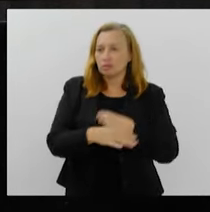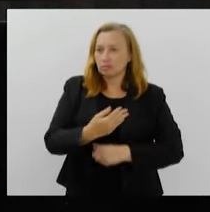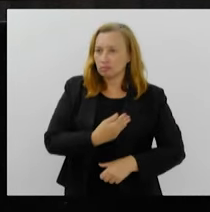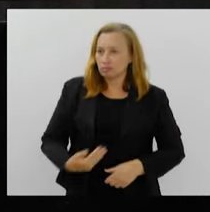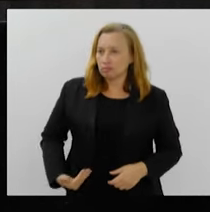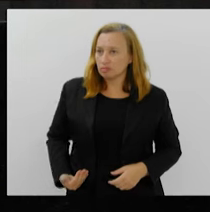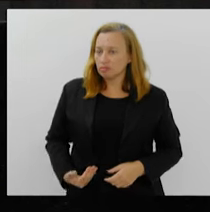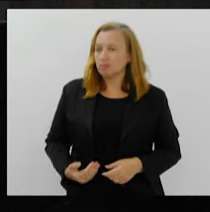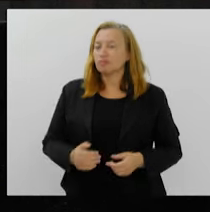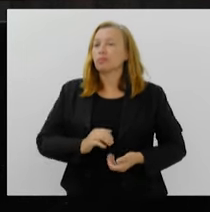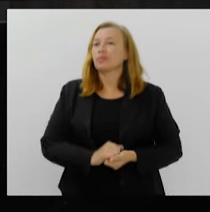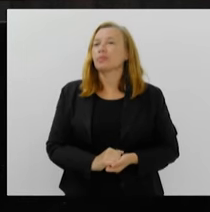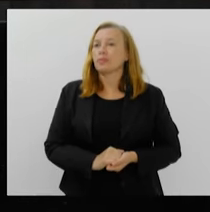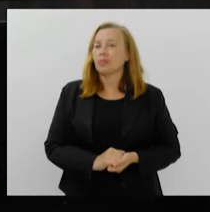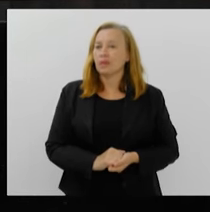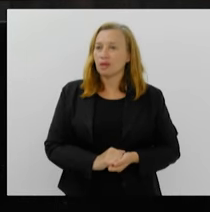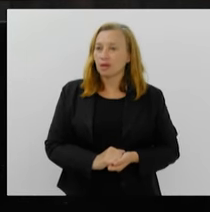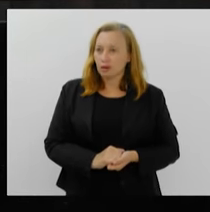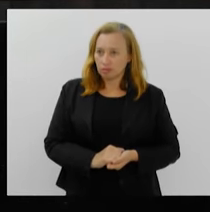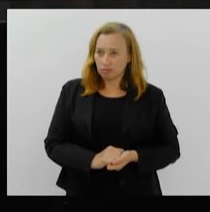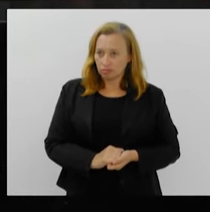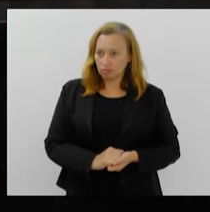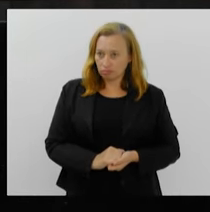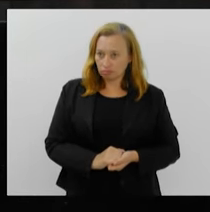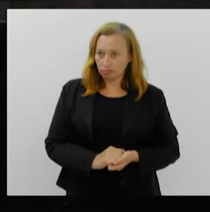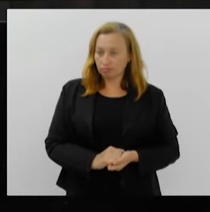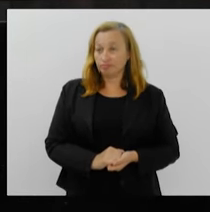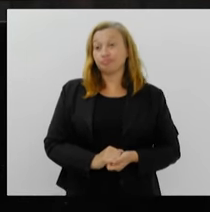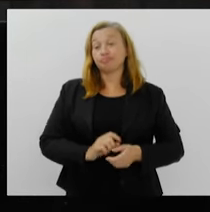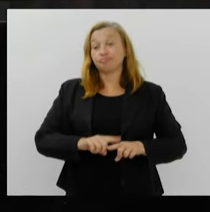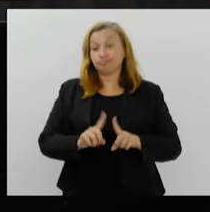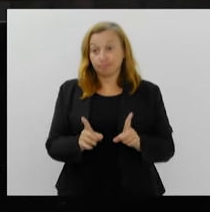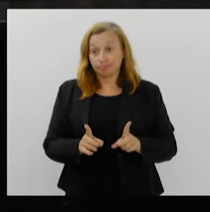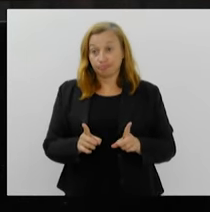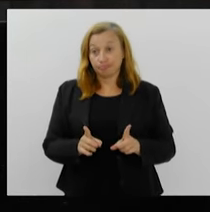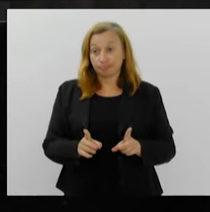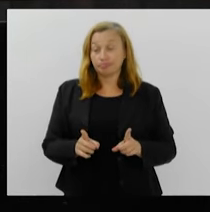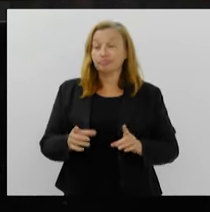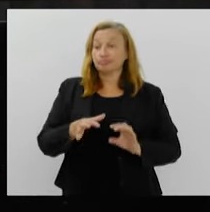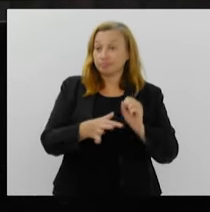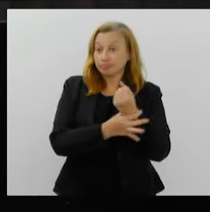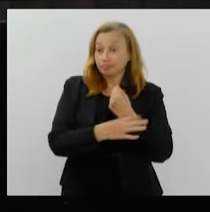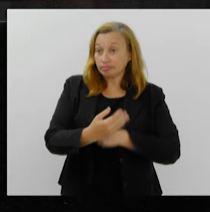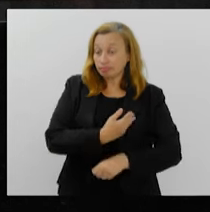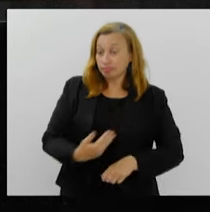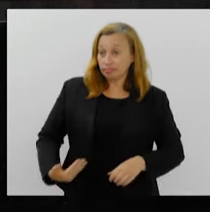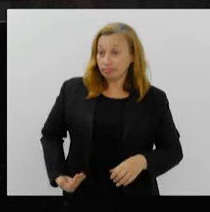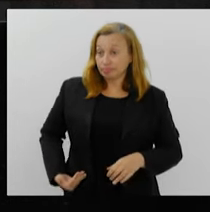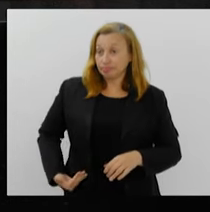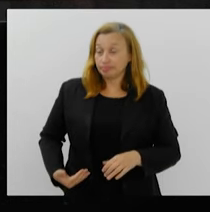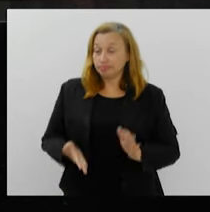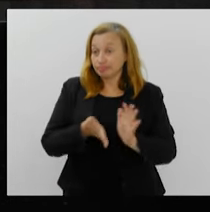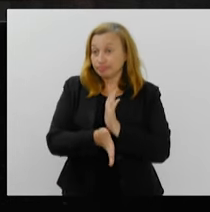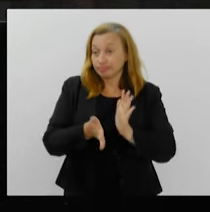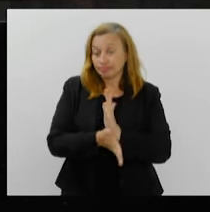quase tangencia o gasto de saúde com segurança pública. mas,